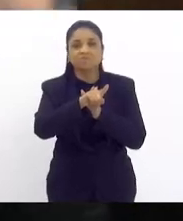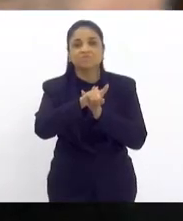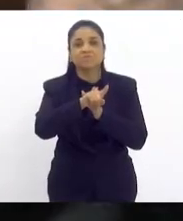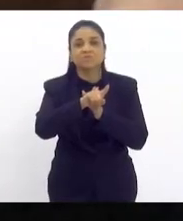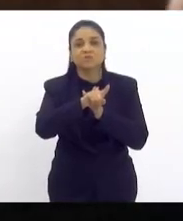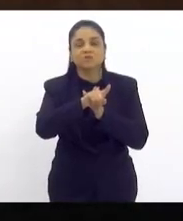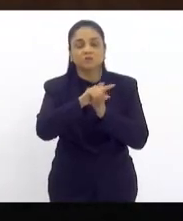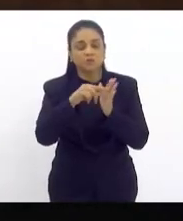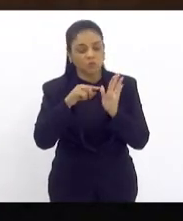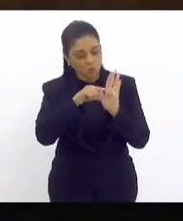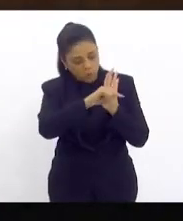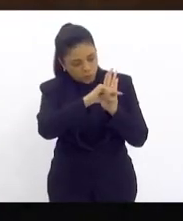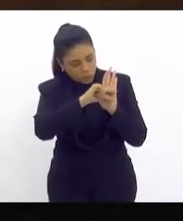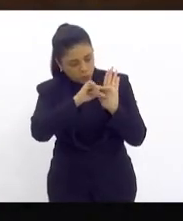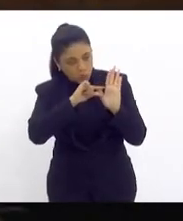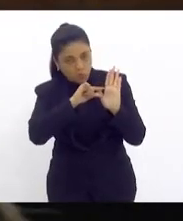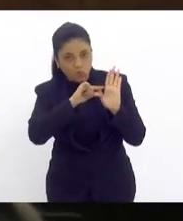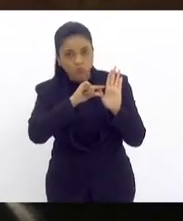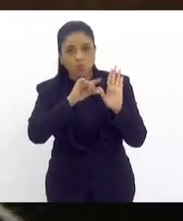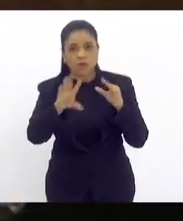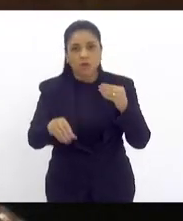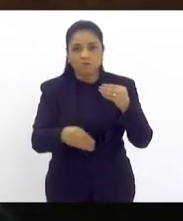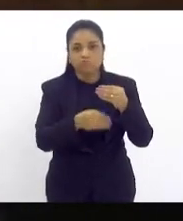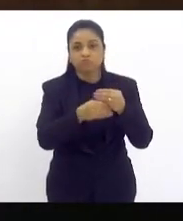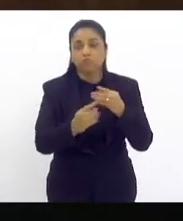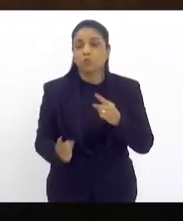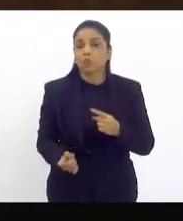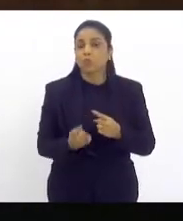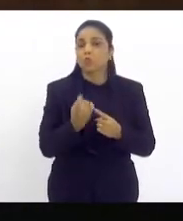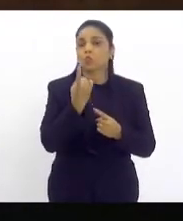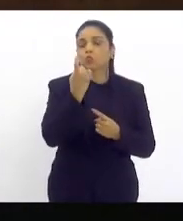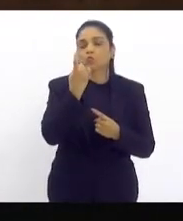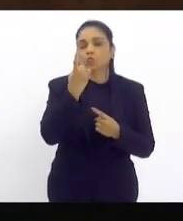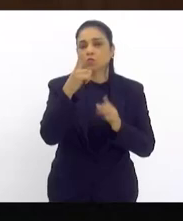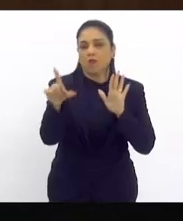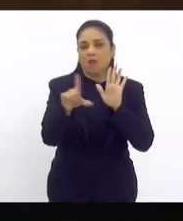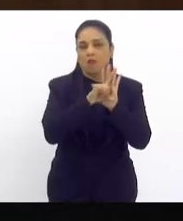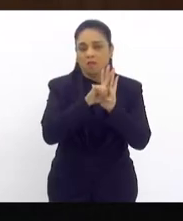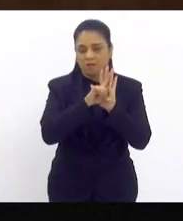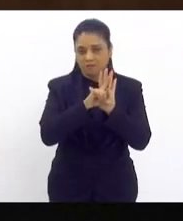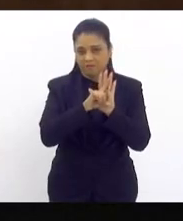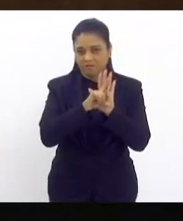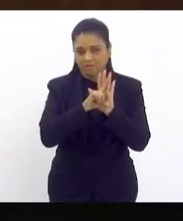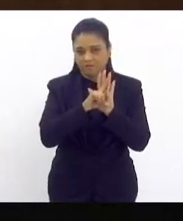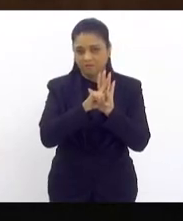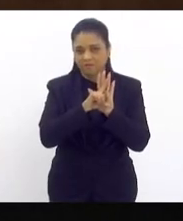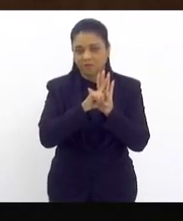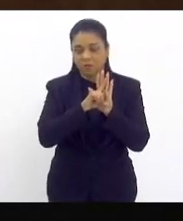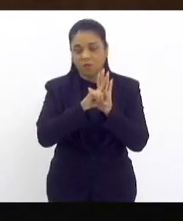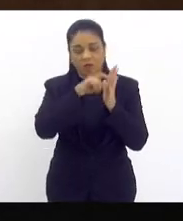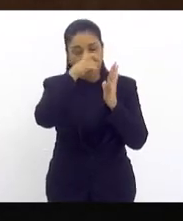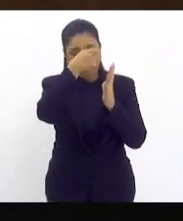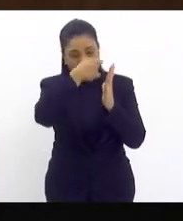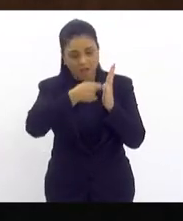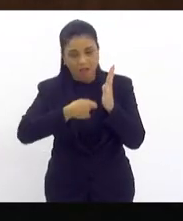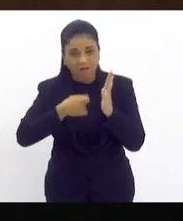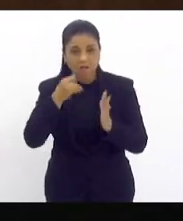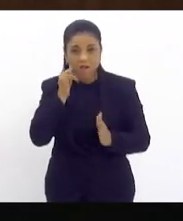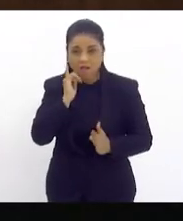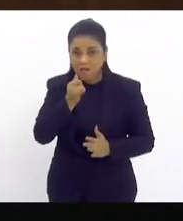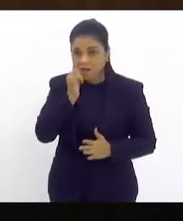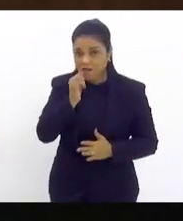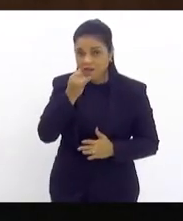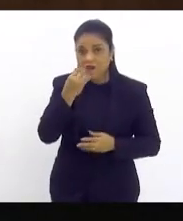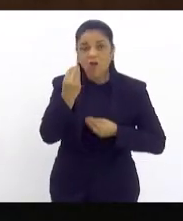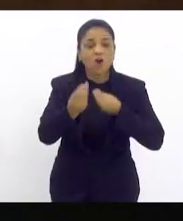único desta lei. E no anexo único, V. Exª relata como se faz a